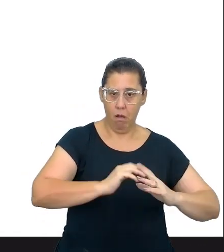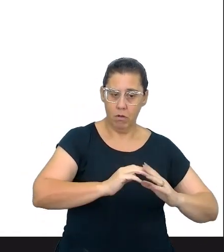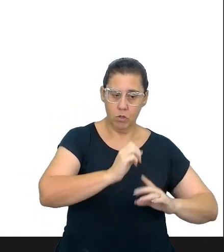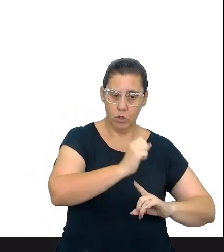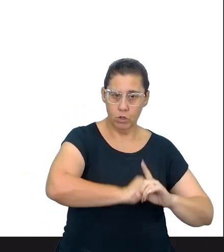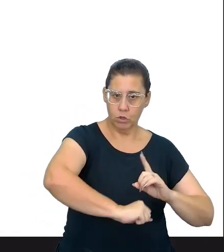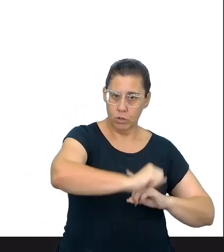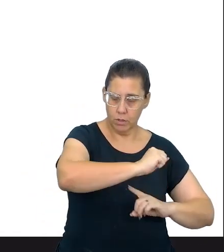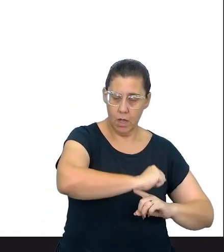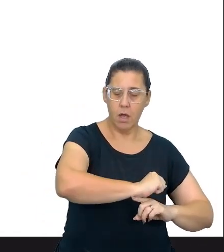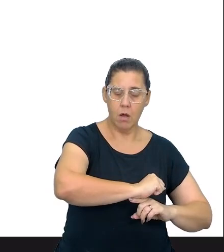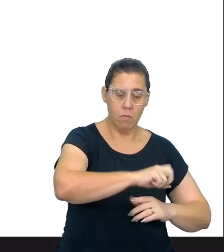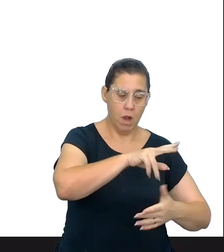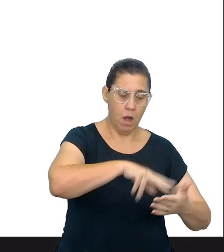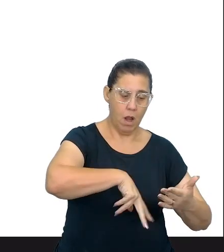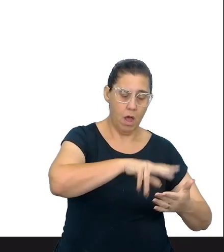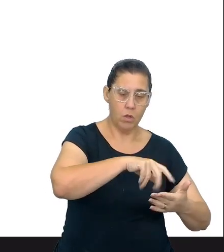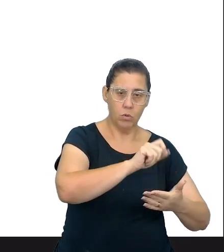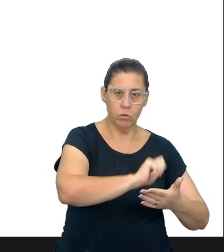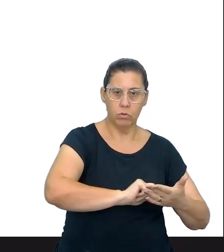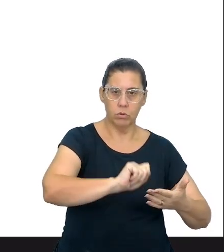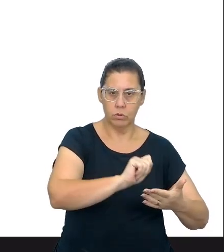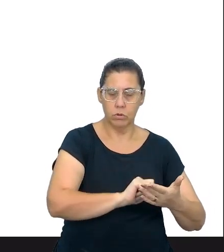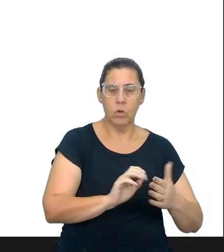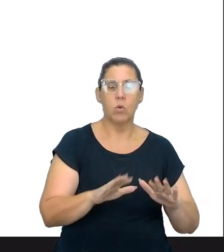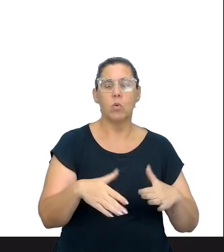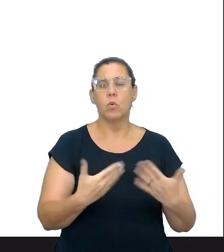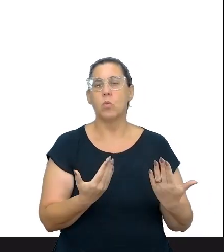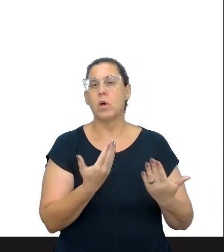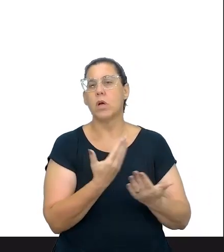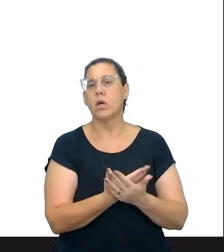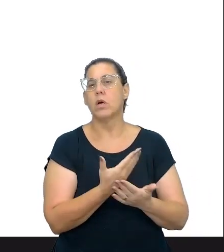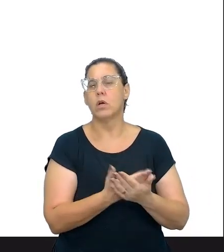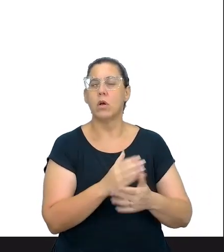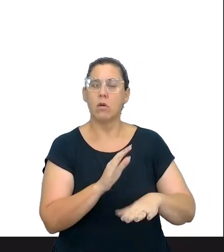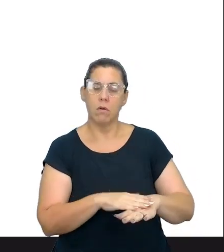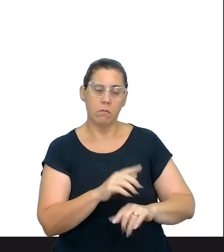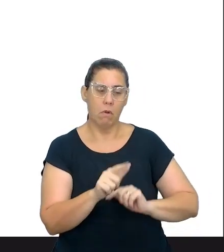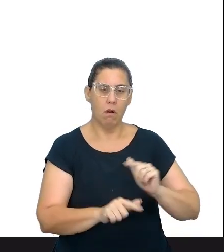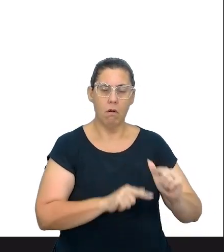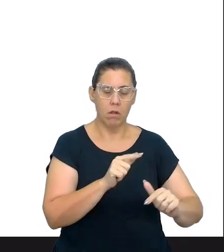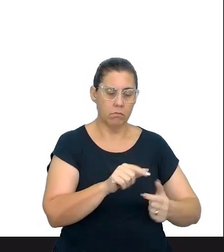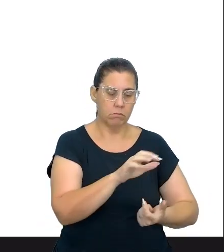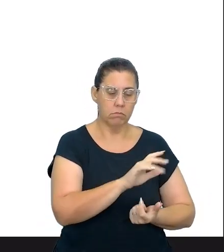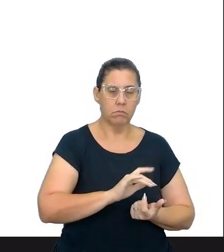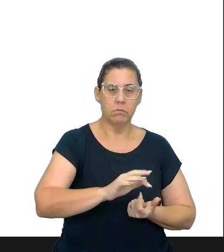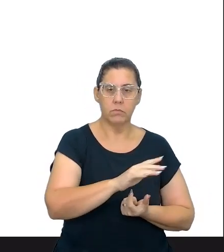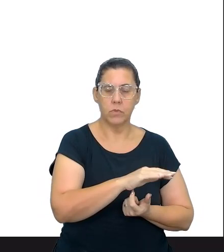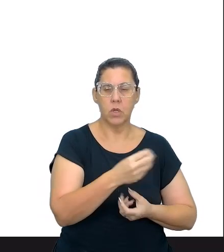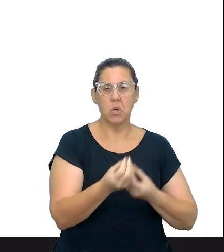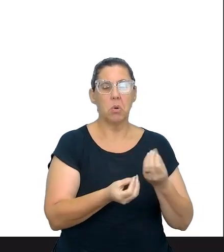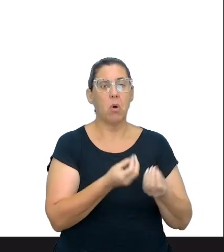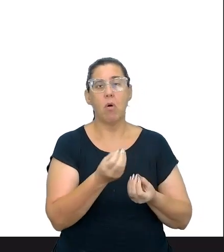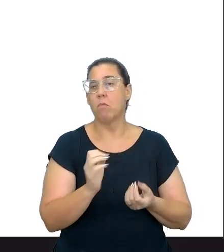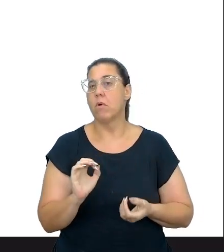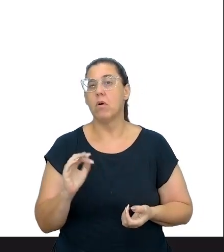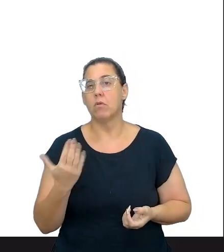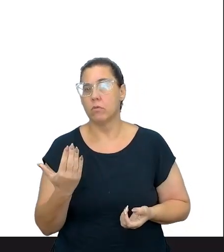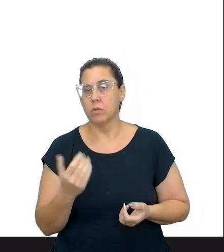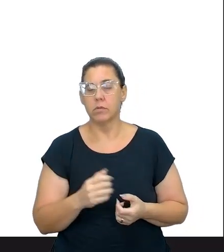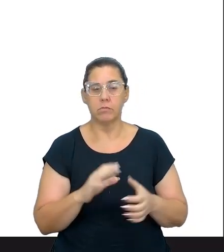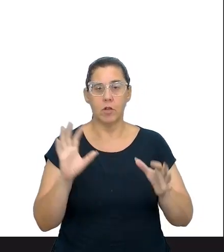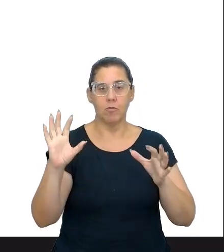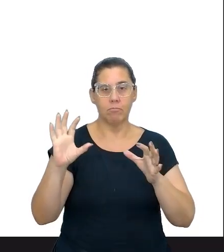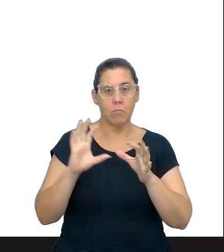de leitura e escrita, função social da escola, né? Que é trabalhar essa questão do letramento e de que maneira? Num